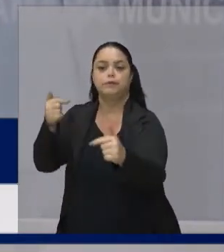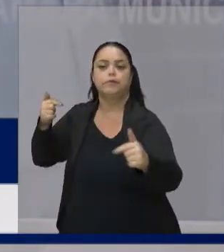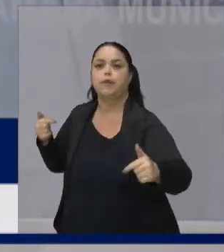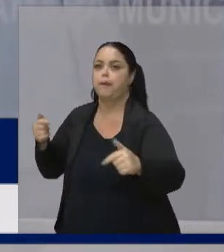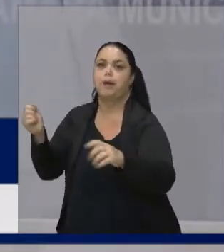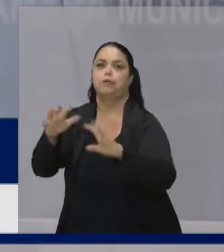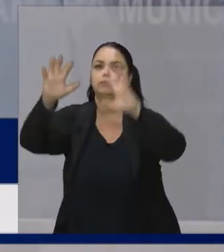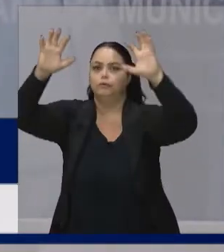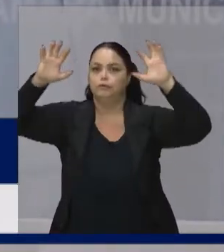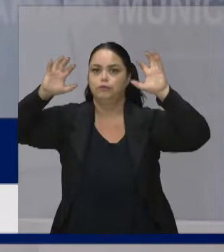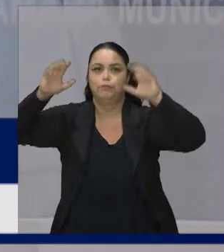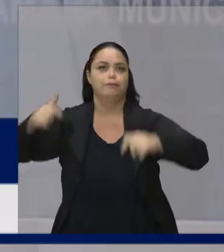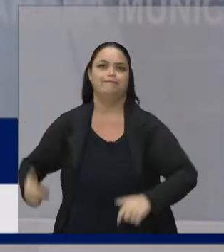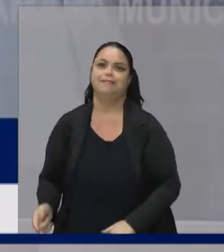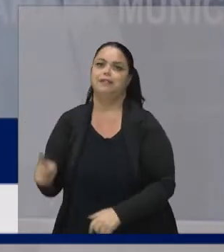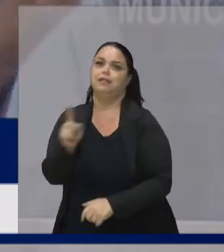goleiro